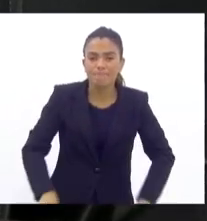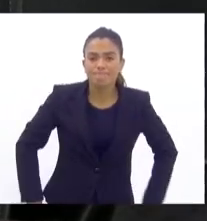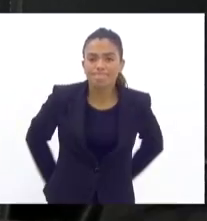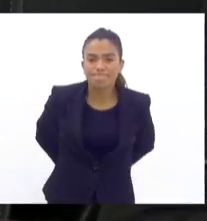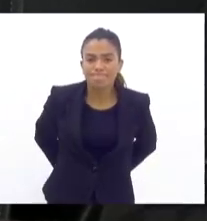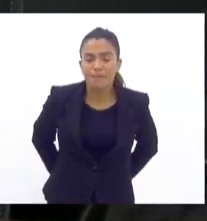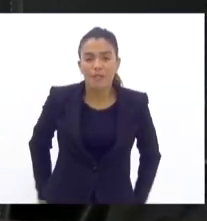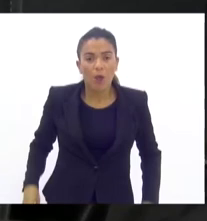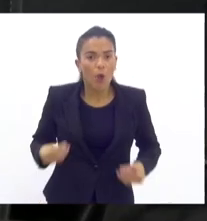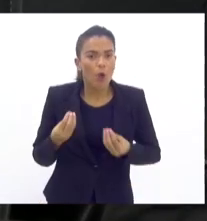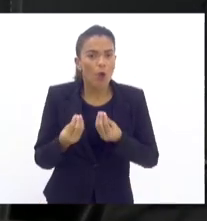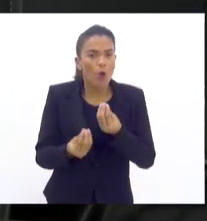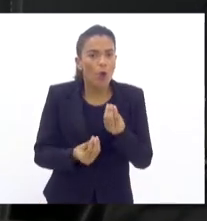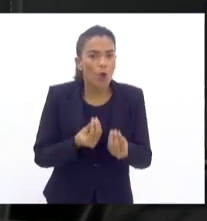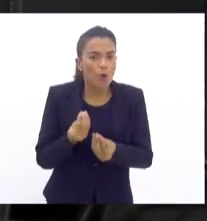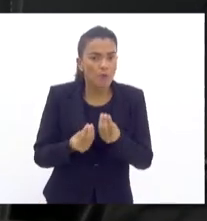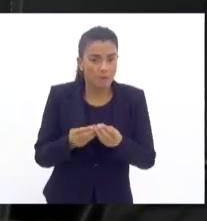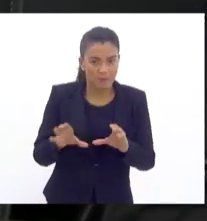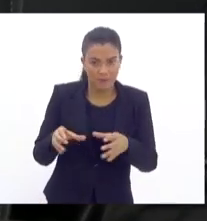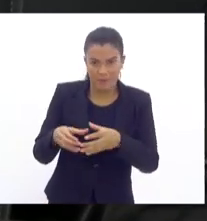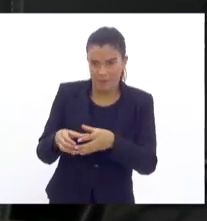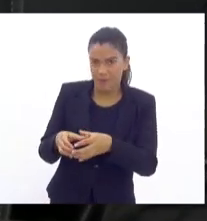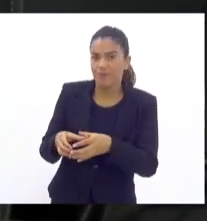Mas eu tenho certeza que essa comissão